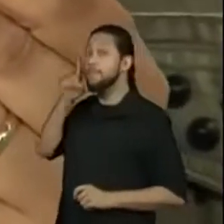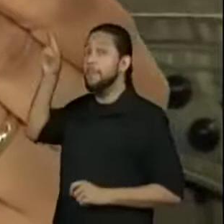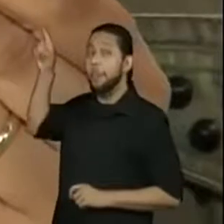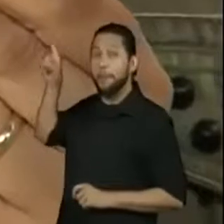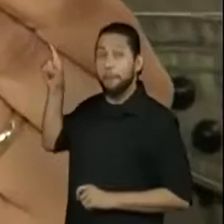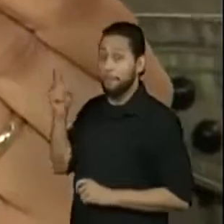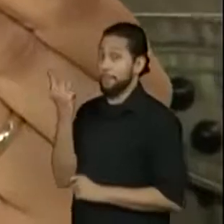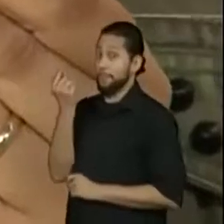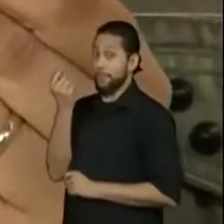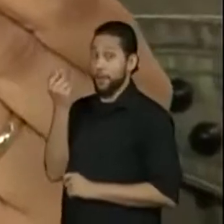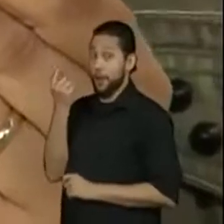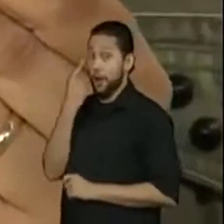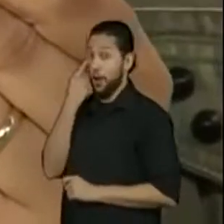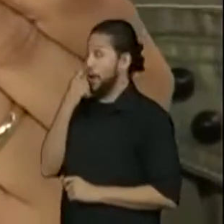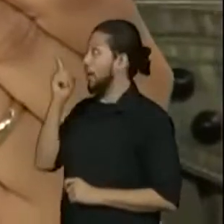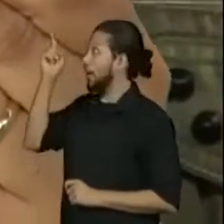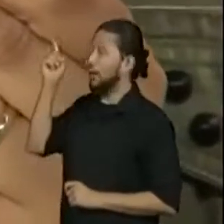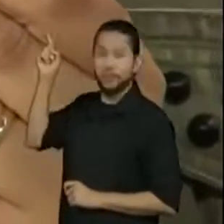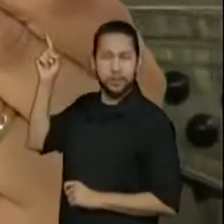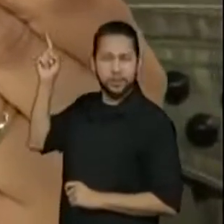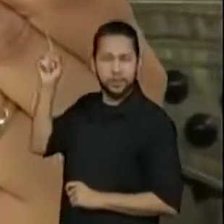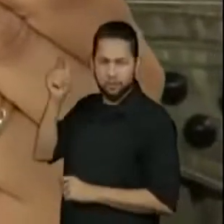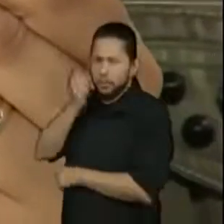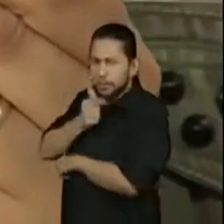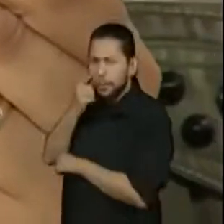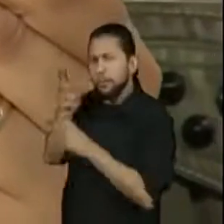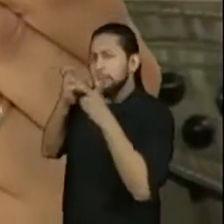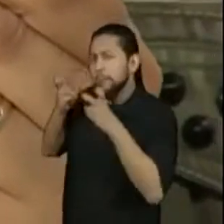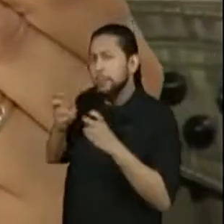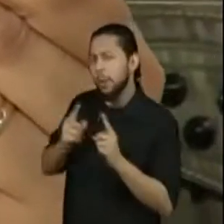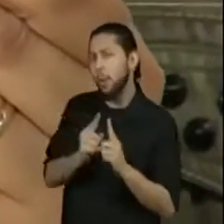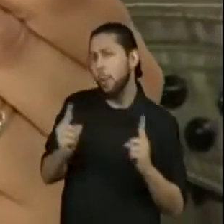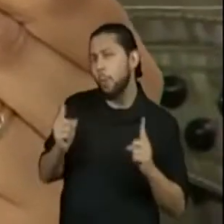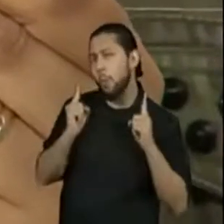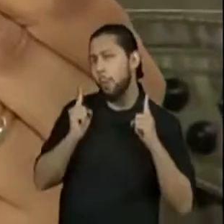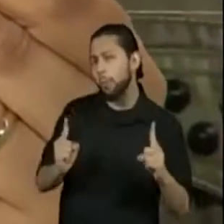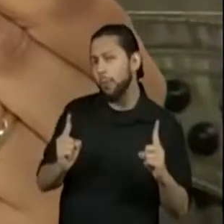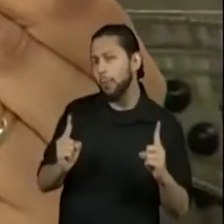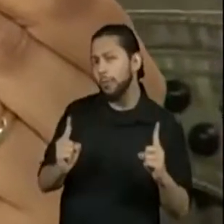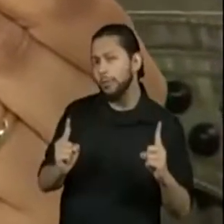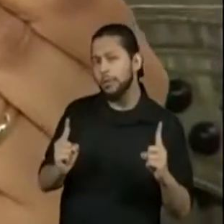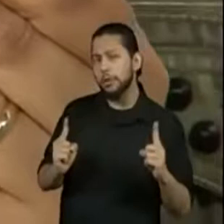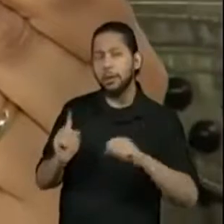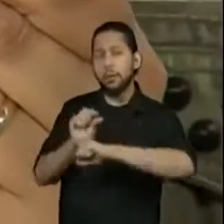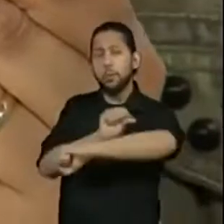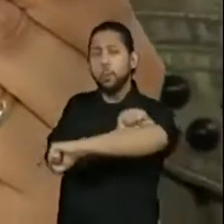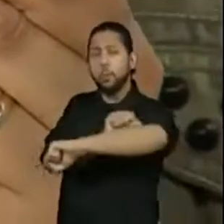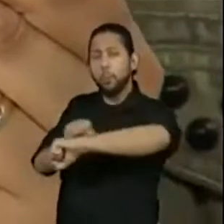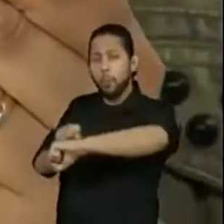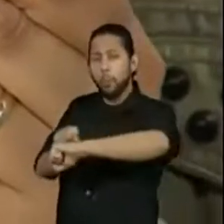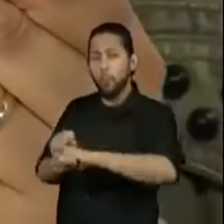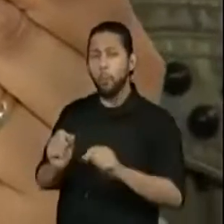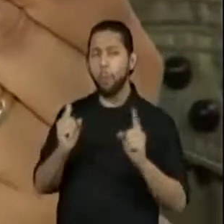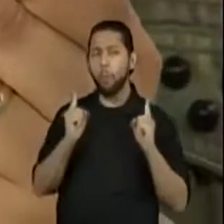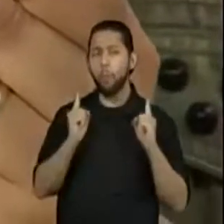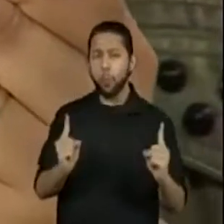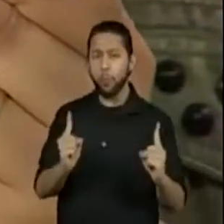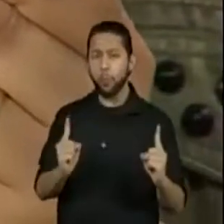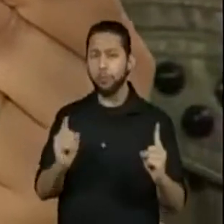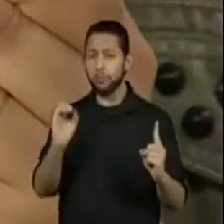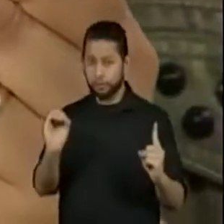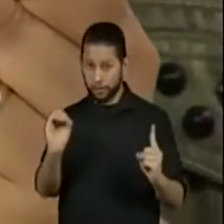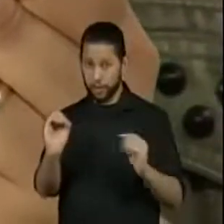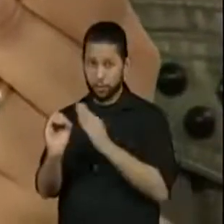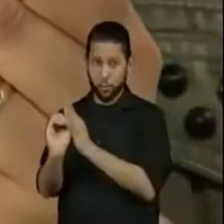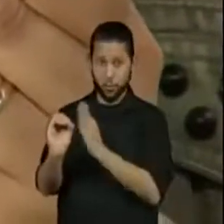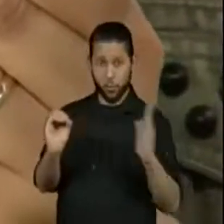para a minha régua, vocês conseguem identificar quanto mede esse papelzinho, essa fitinha amarela? Cadê